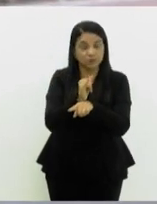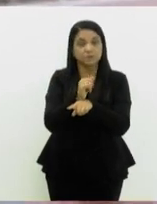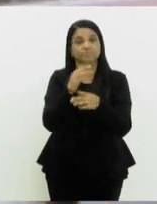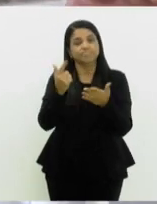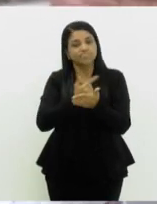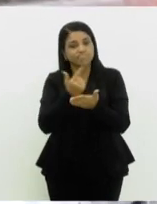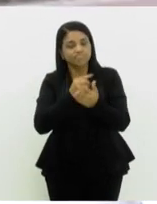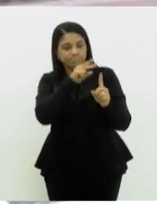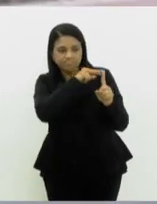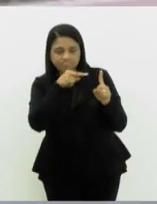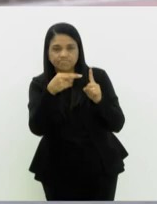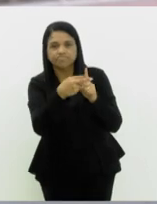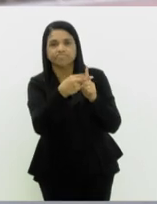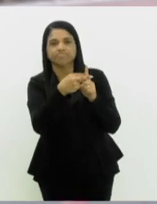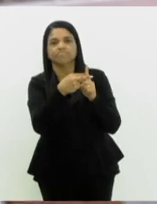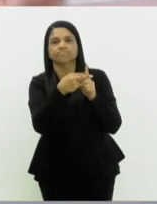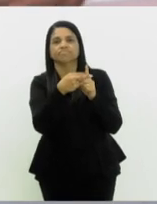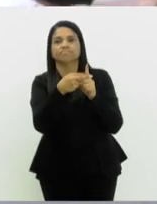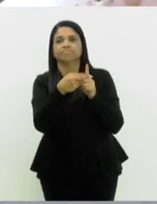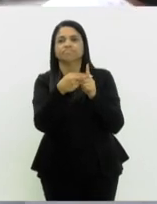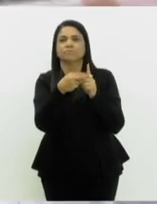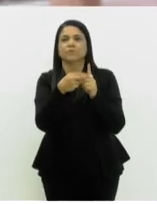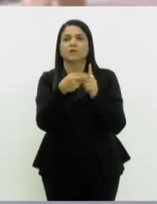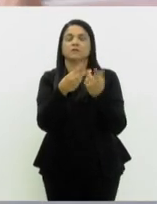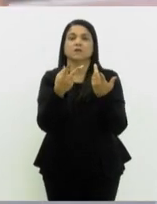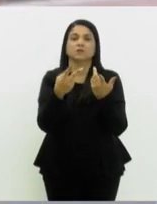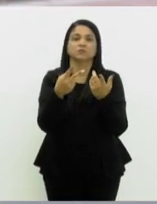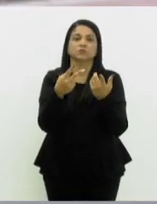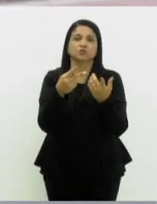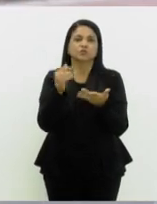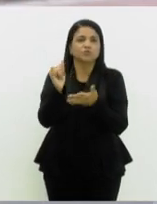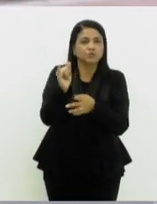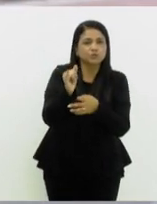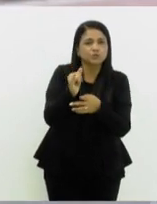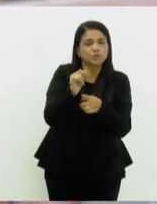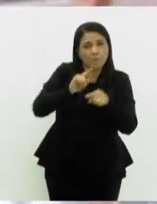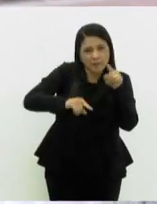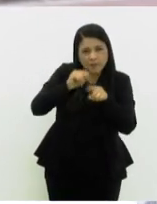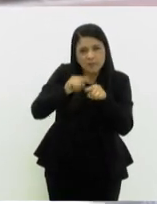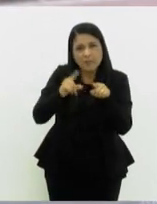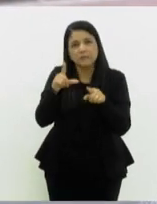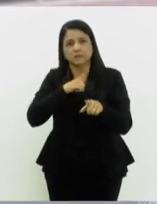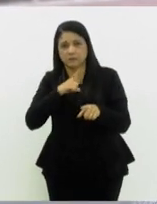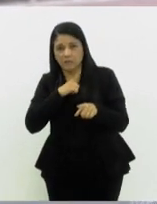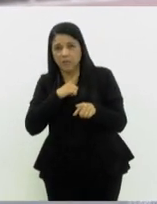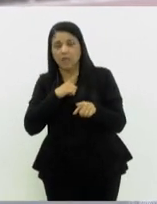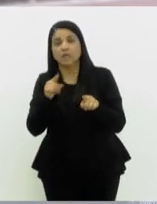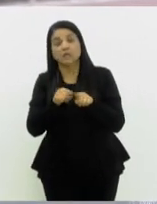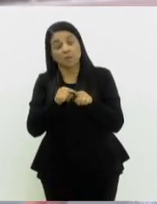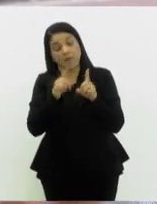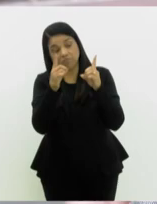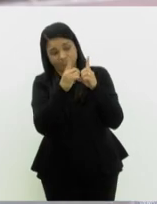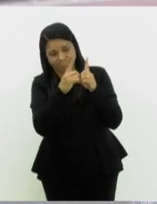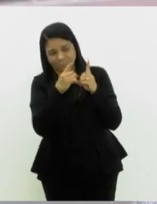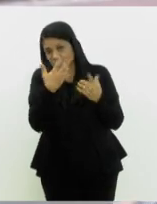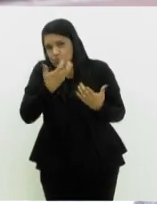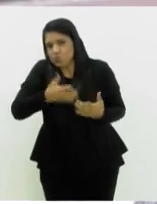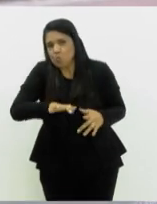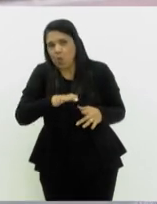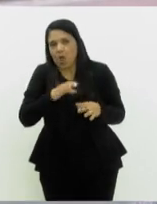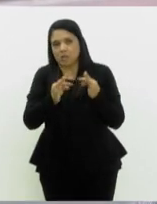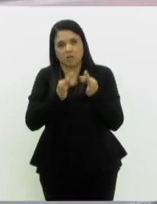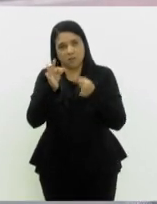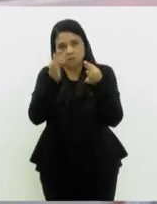perspectiva, uma perspectiva desde a questão hematológica, dos recursos que a gente disponibiliza, e até a recusa do paciente, e a gente trabalhar